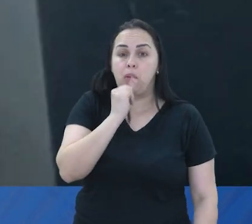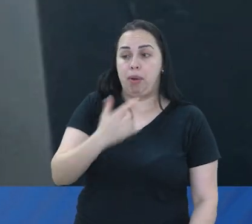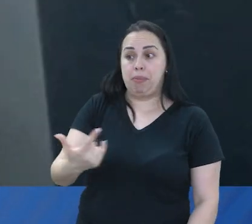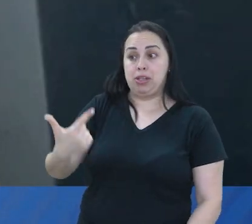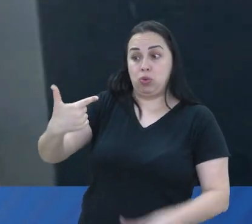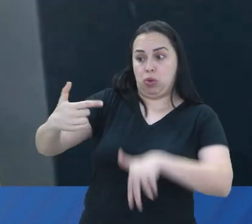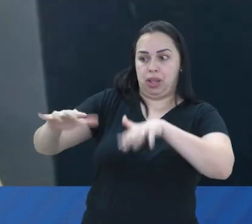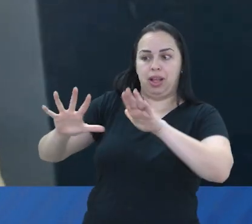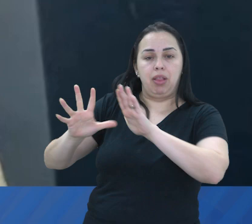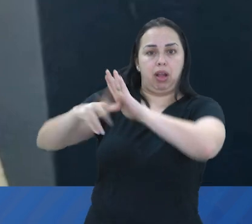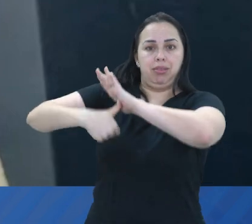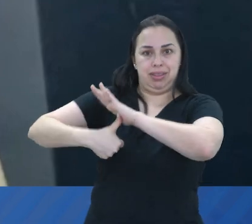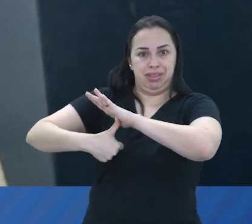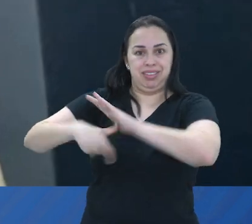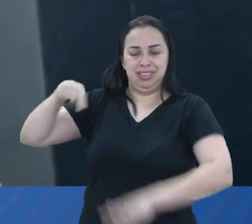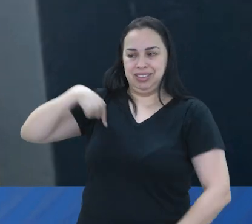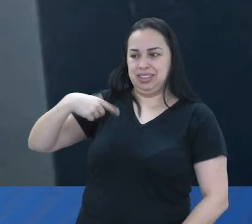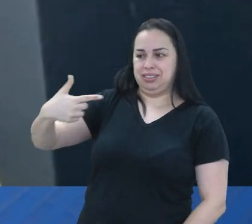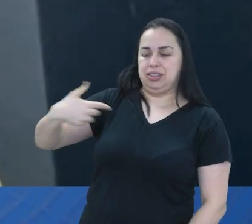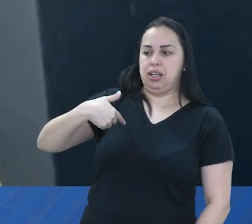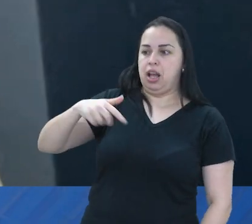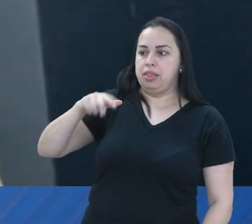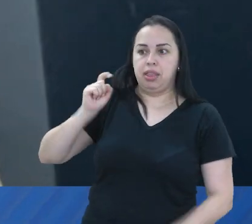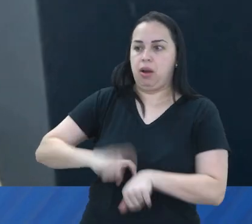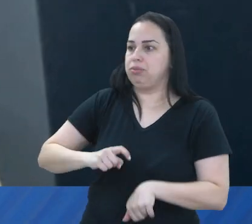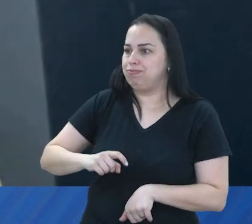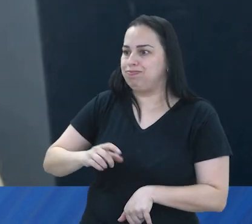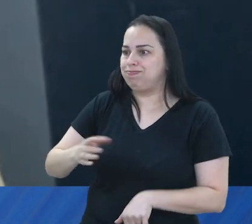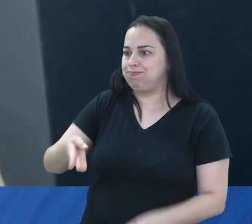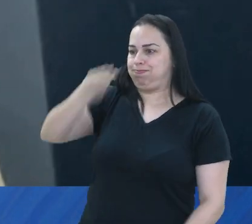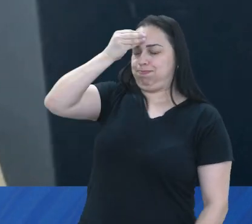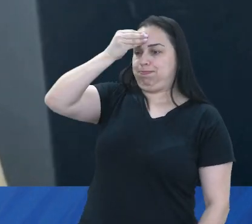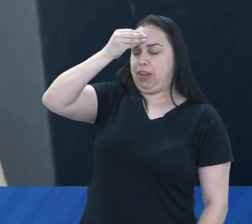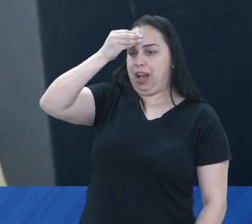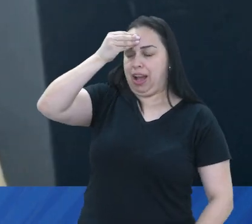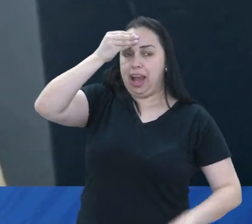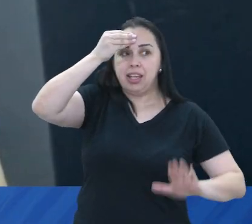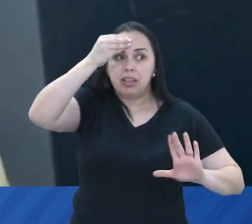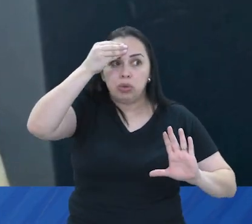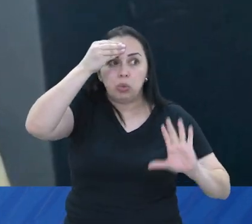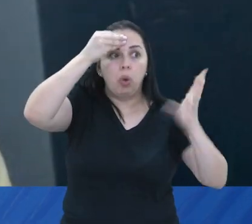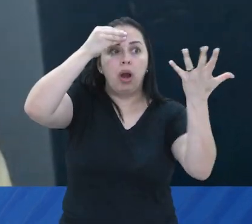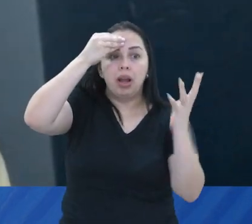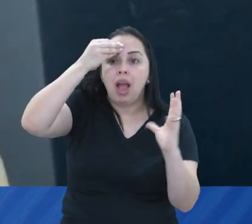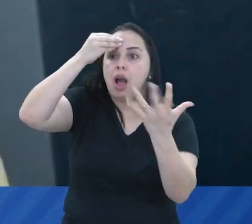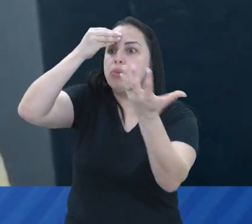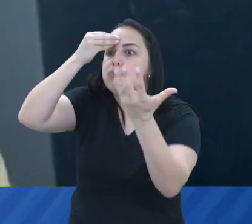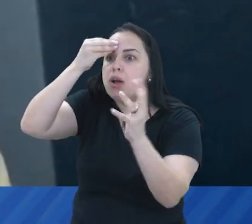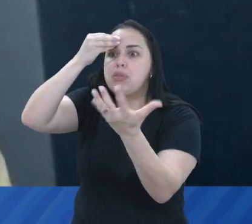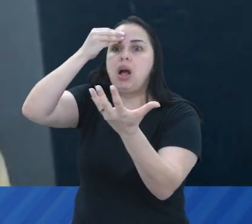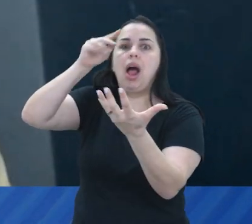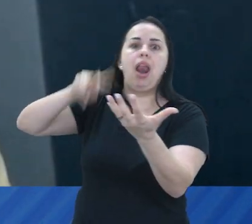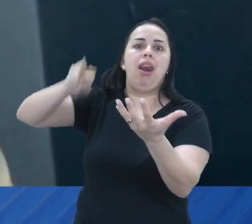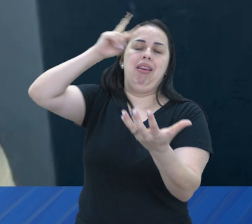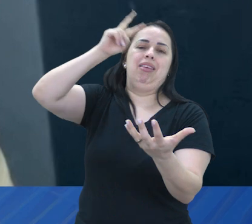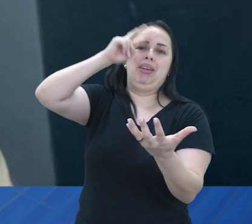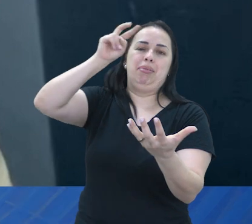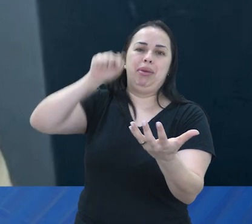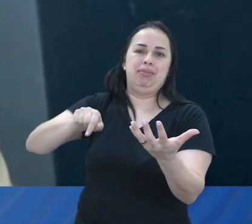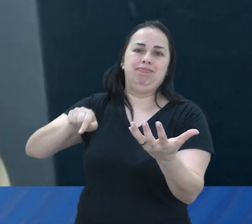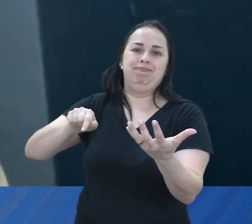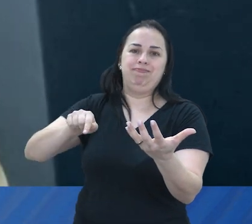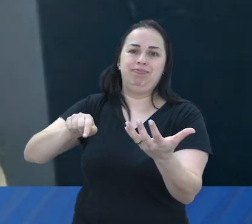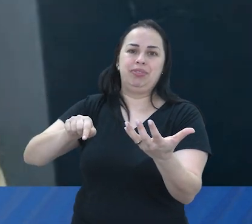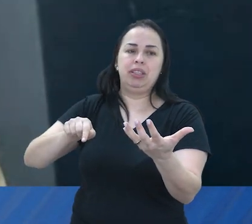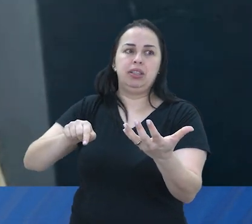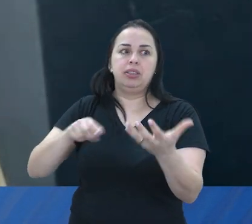exemplo, vai ficar registrado na sua memória aquele momento, de modo que tudo que lembre, toda e qualquer pista de